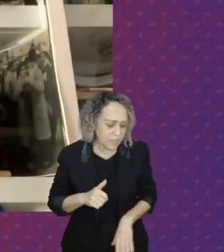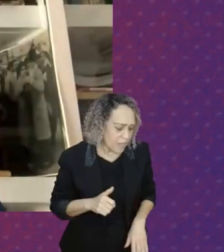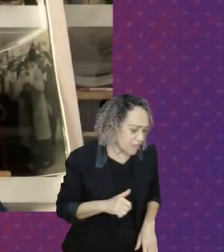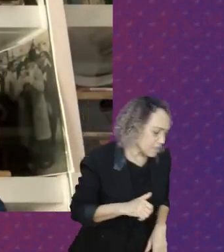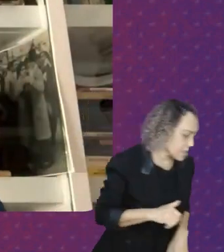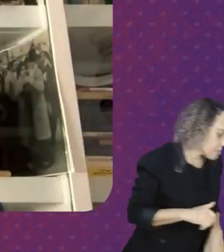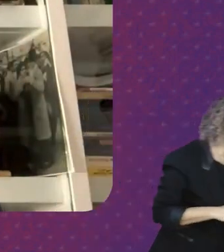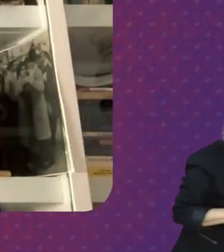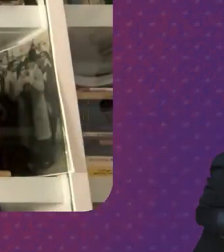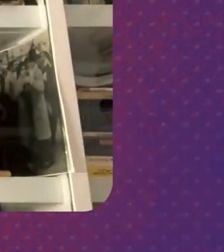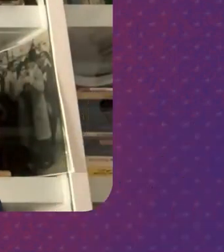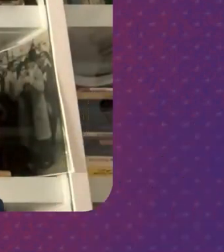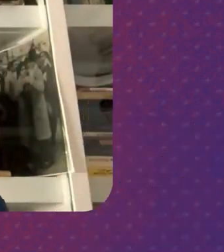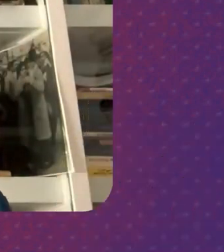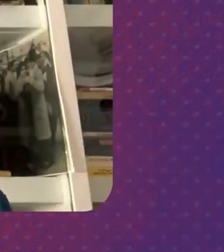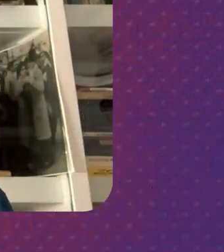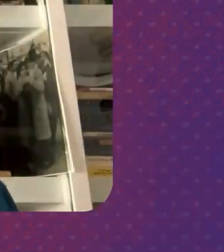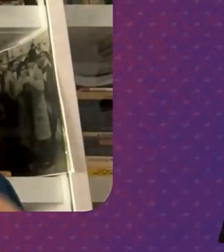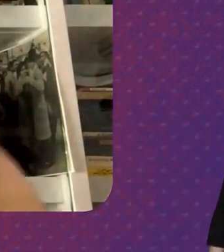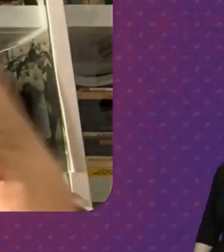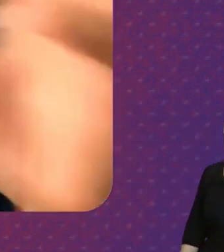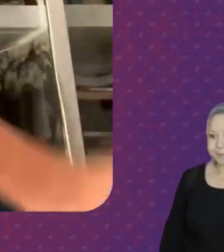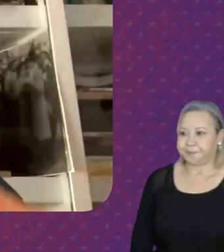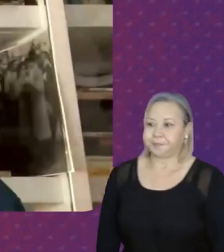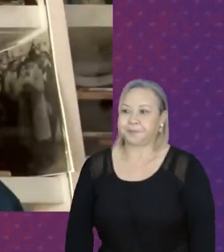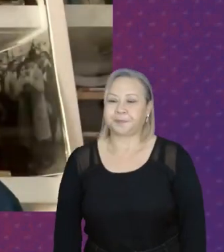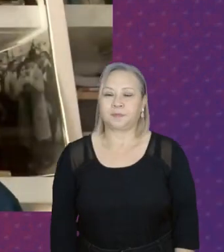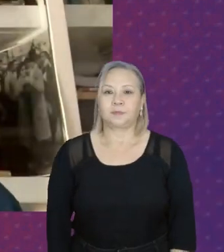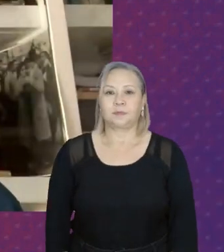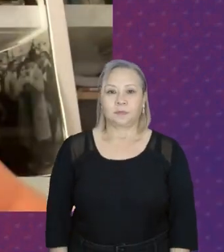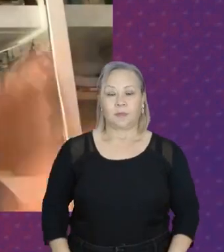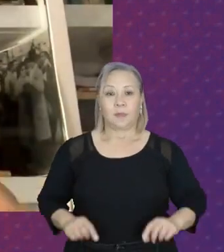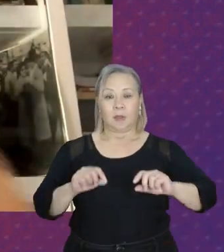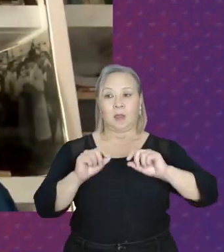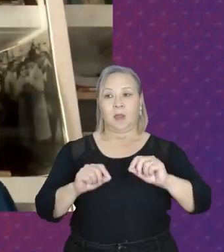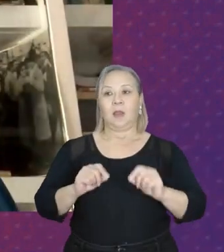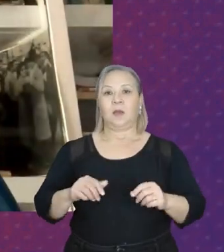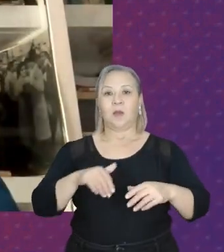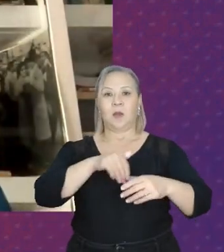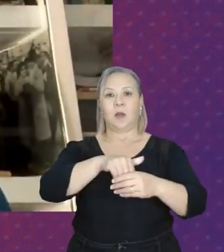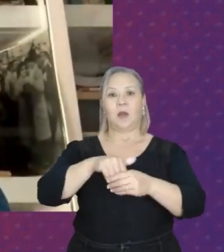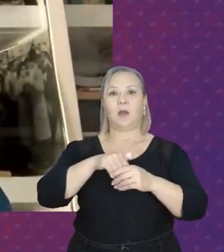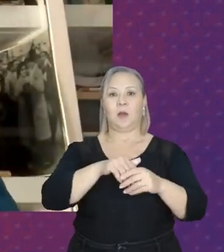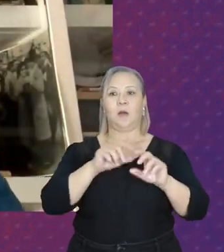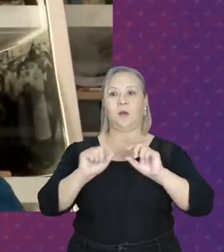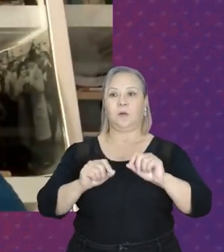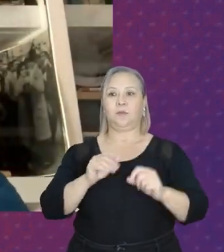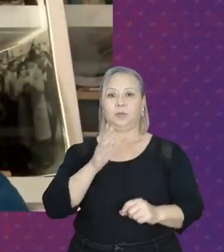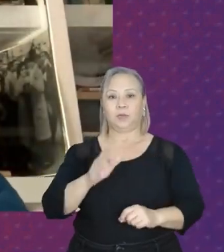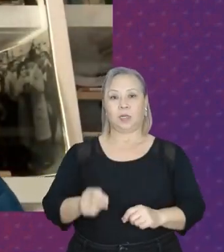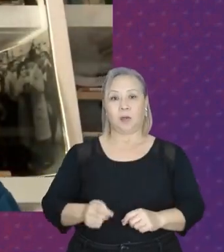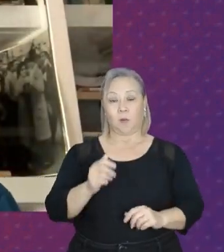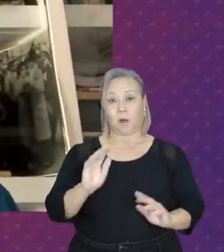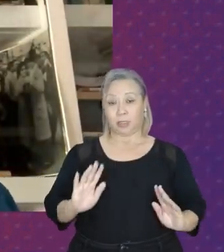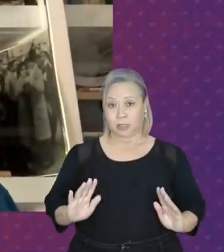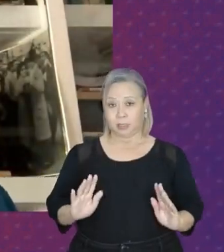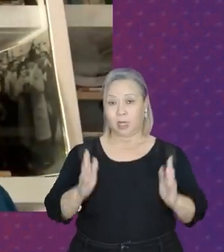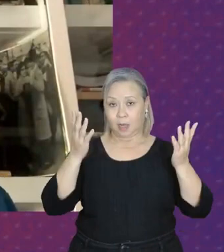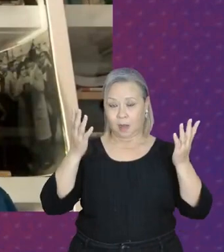eleitorais, nessa fase que nós estamos saindo das pré-campanhas e entrando já quase na campanha,